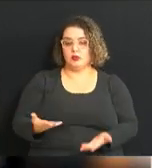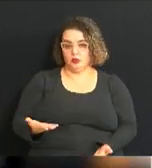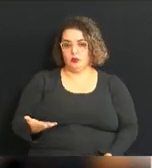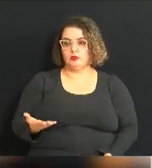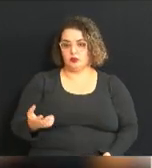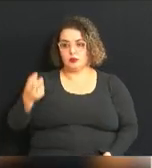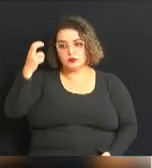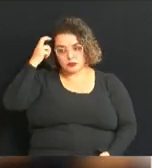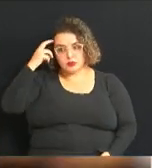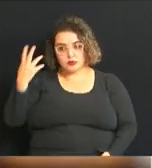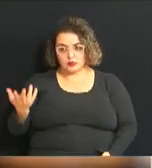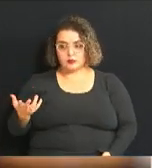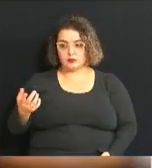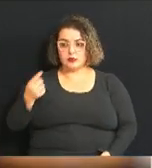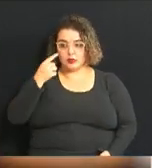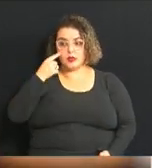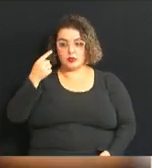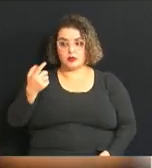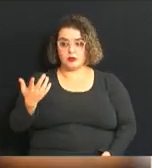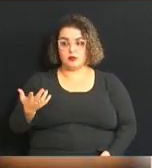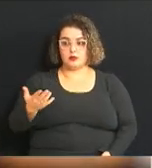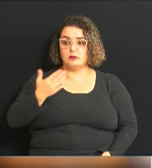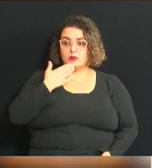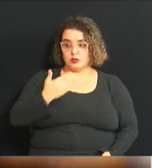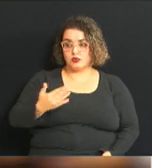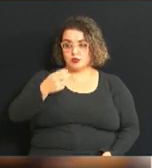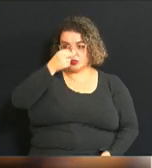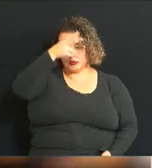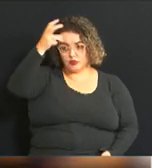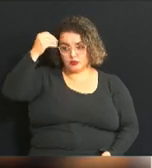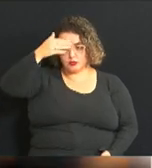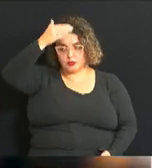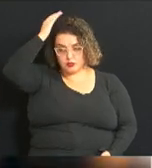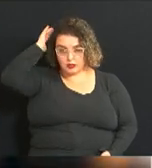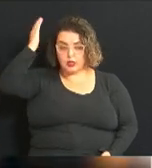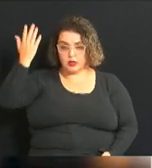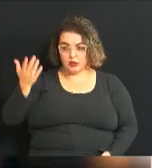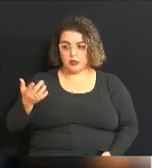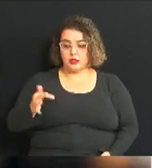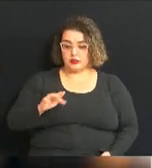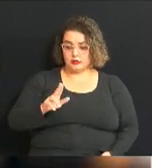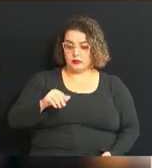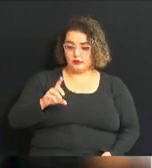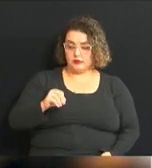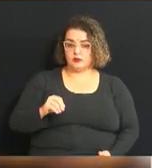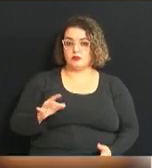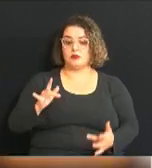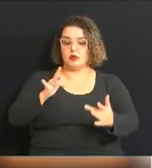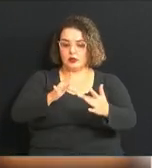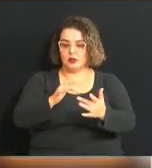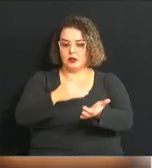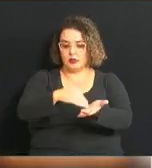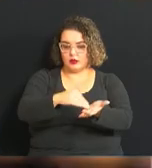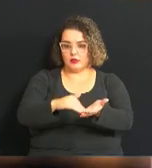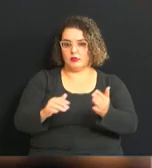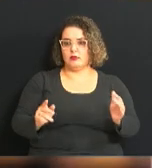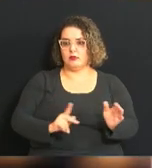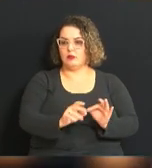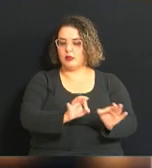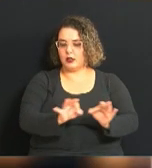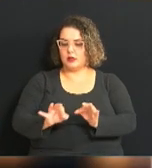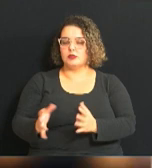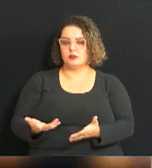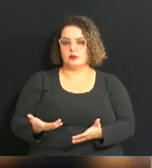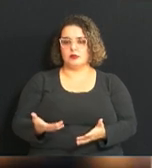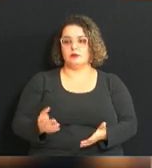intuito, que foi até um pleito do nosso prefeito doutor Dário, que esse fundo ficasse ligado à Secretaria de Planejamento. Na